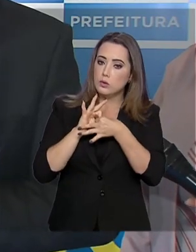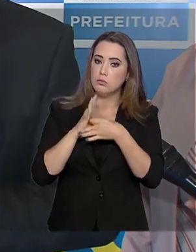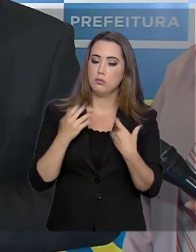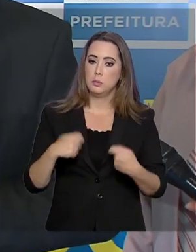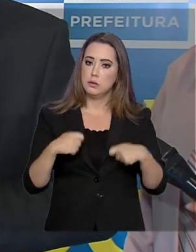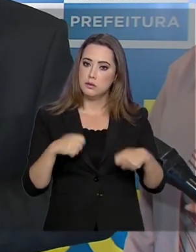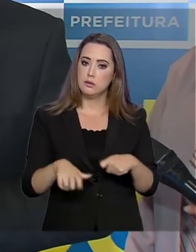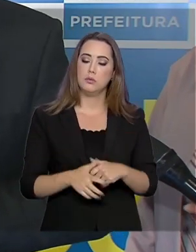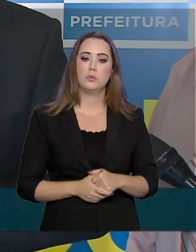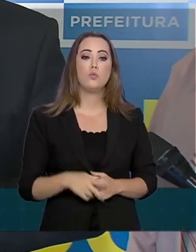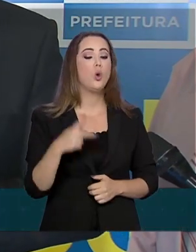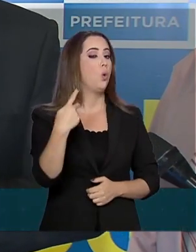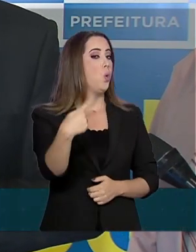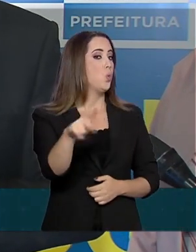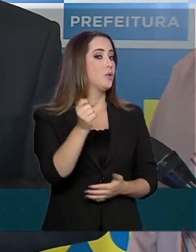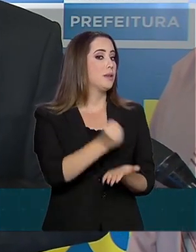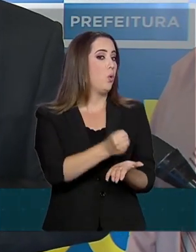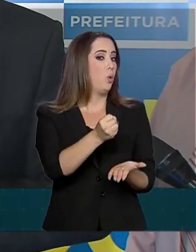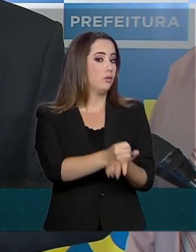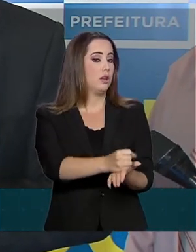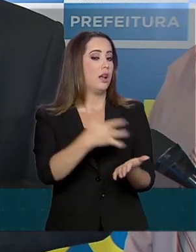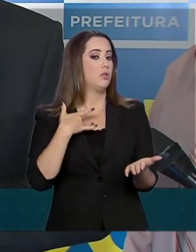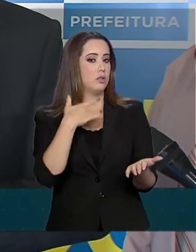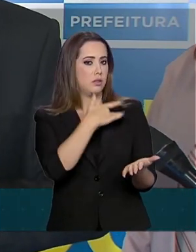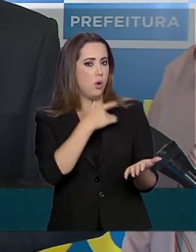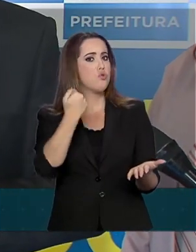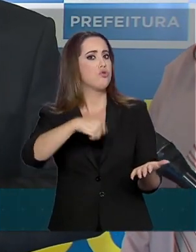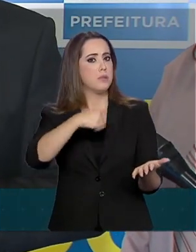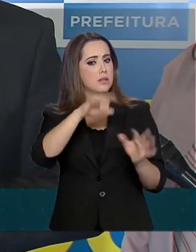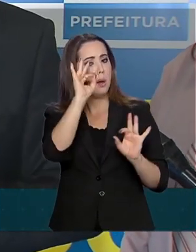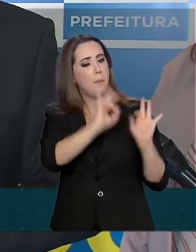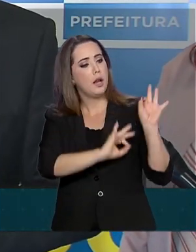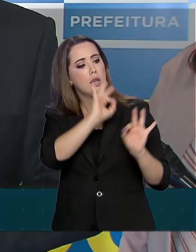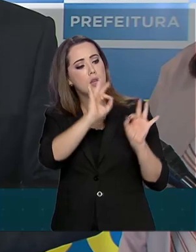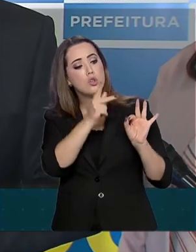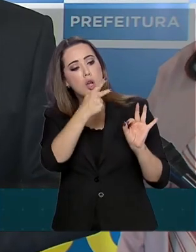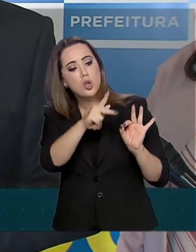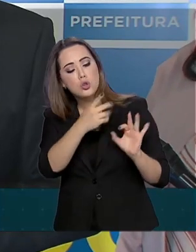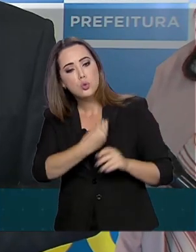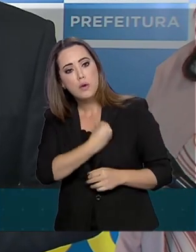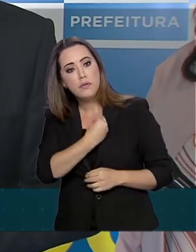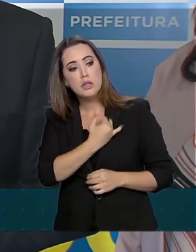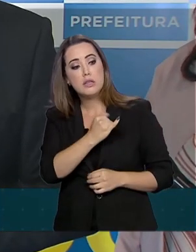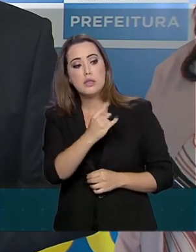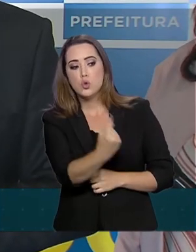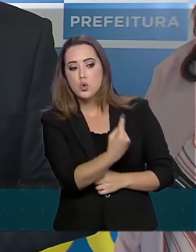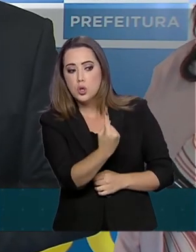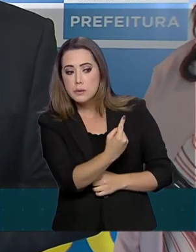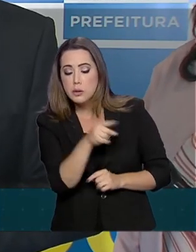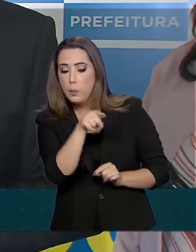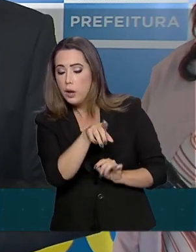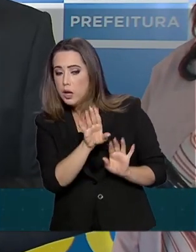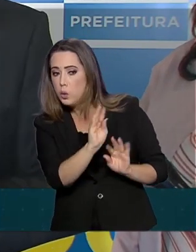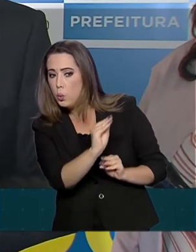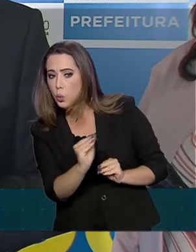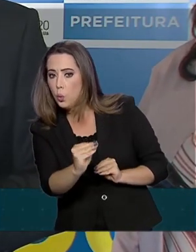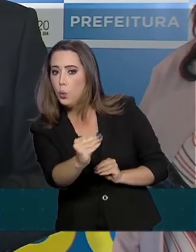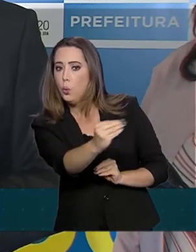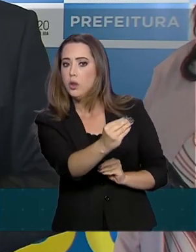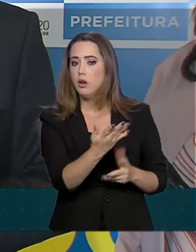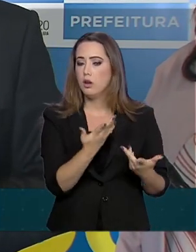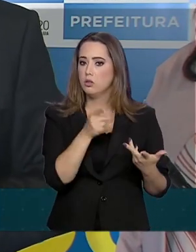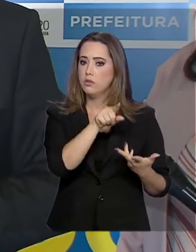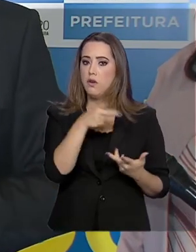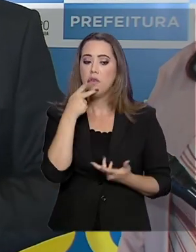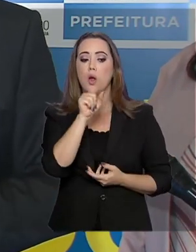O seu plano de saúde tem que ter o plano para monitorar o seu caso. Se você estiver em isolamento, eles monitorarem o seu caso, eles